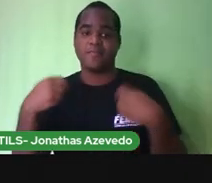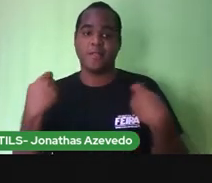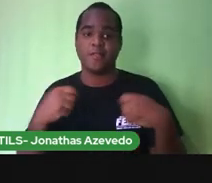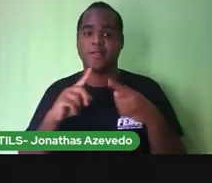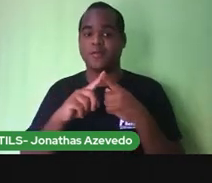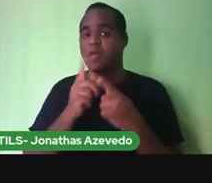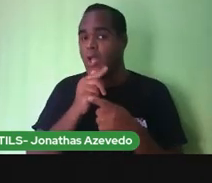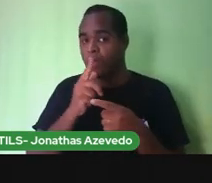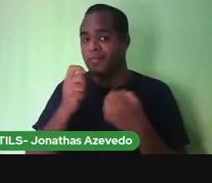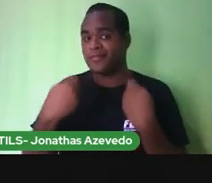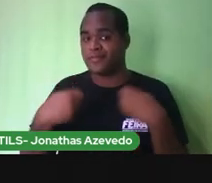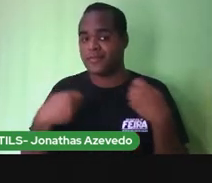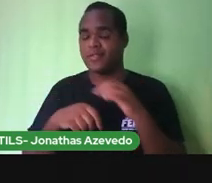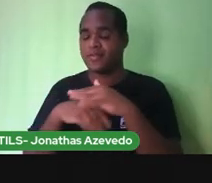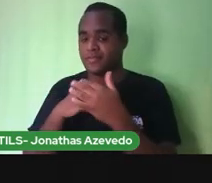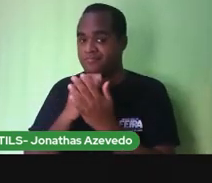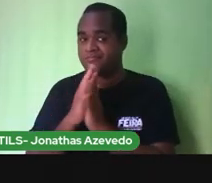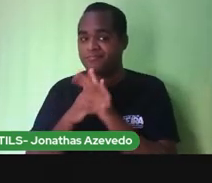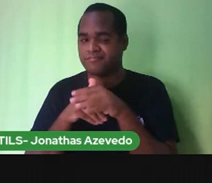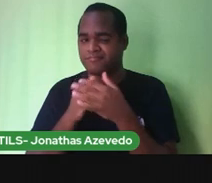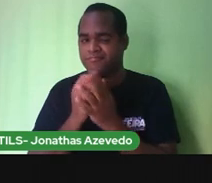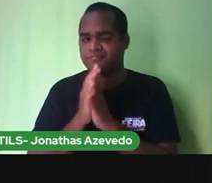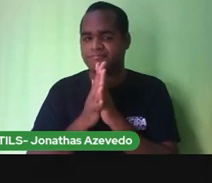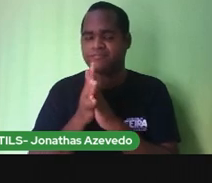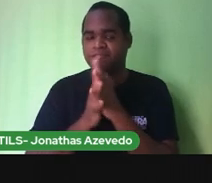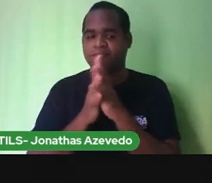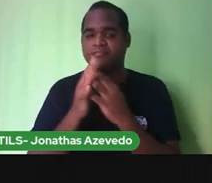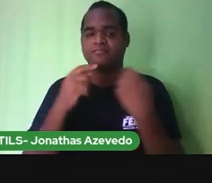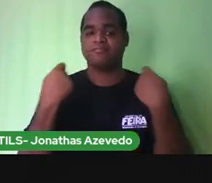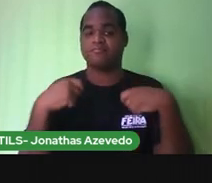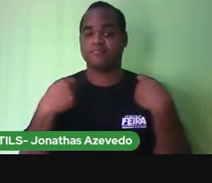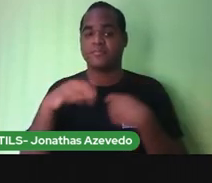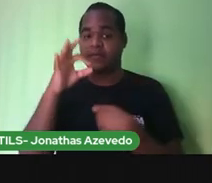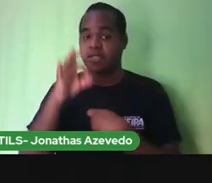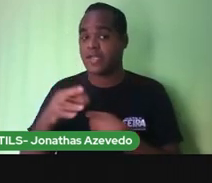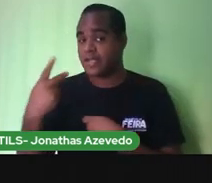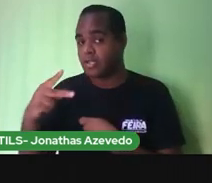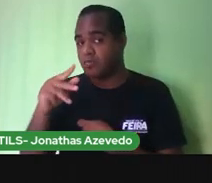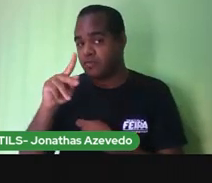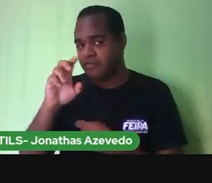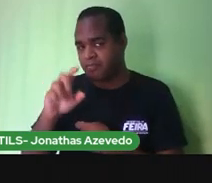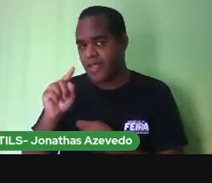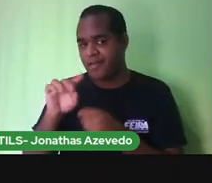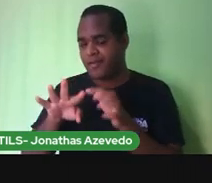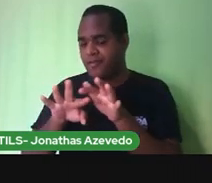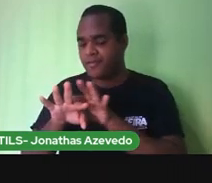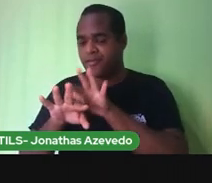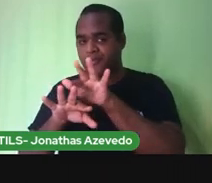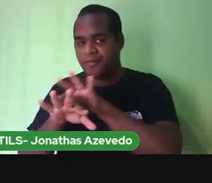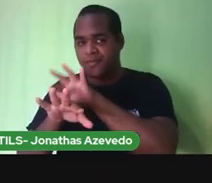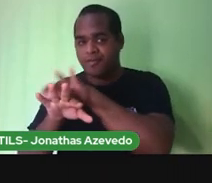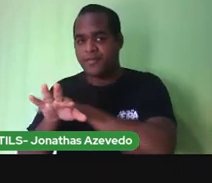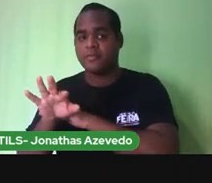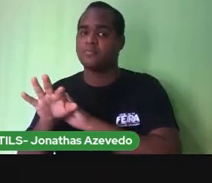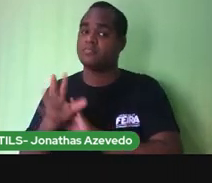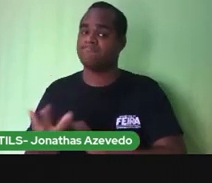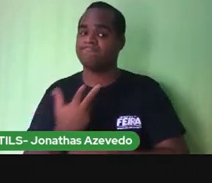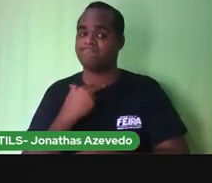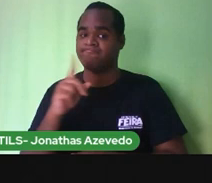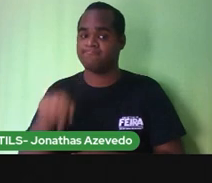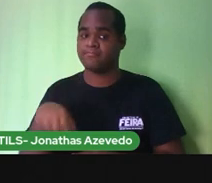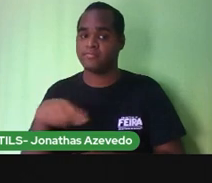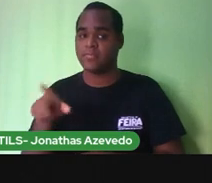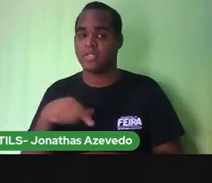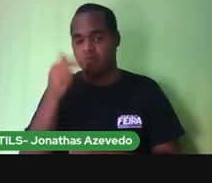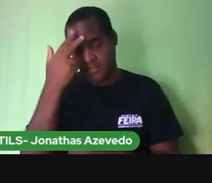bem, deixar bem sequinho, não deixar úmido entre os dedos. As pessoas que têm problema de